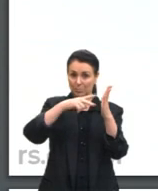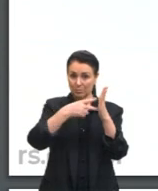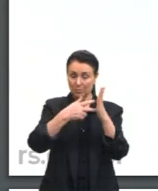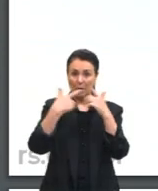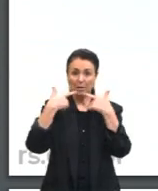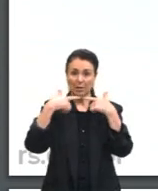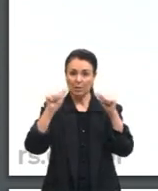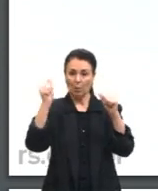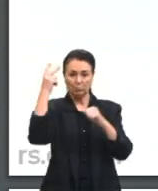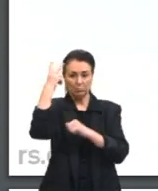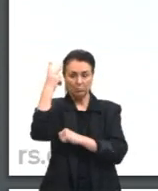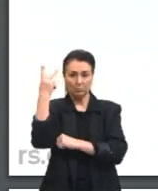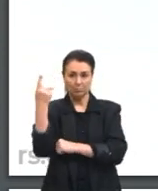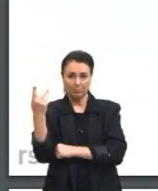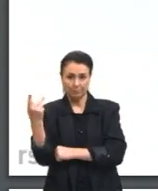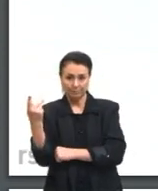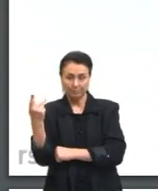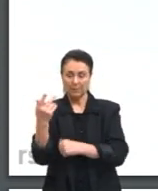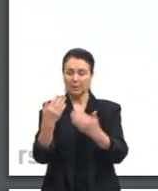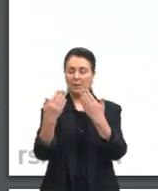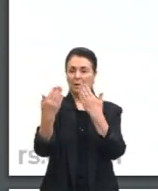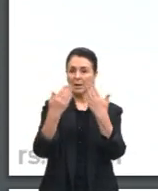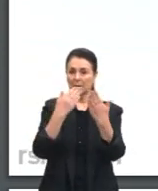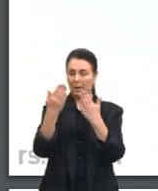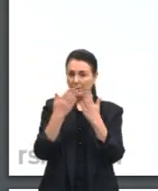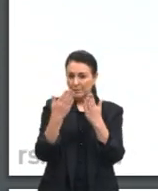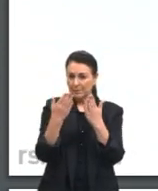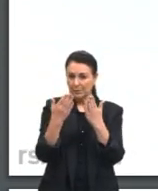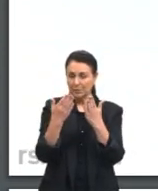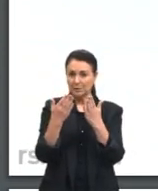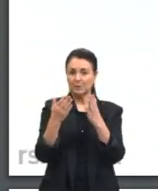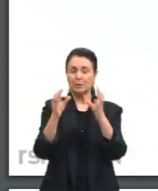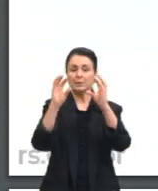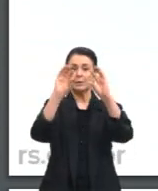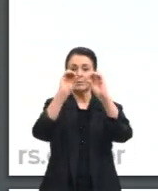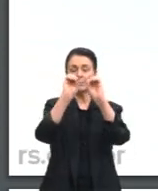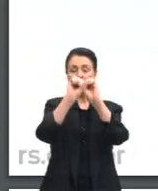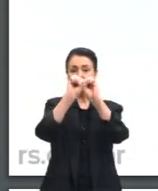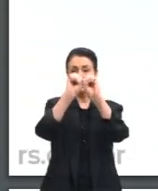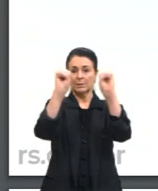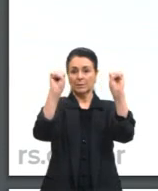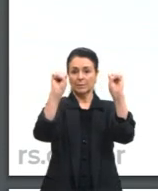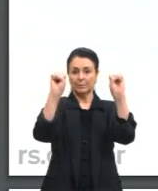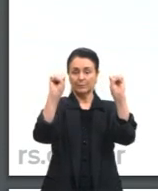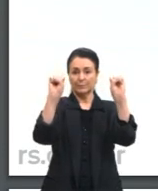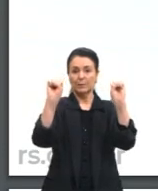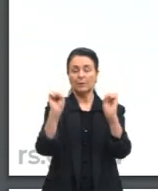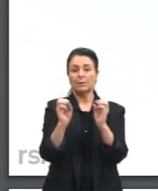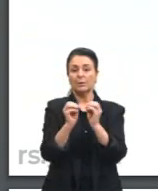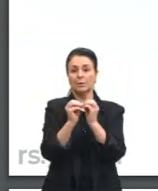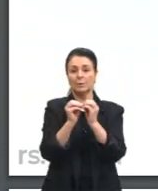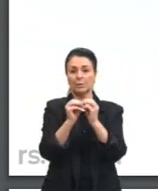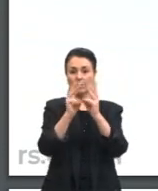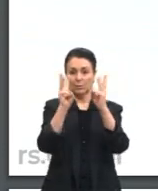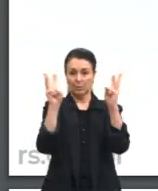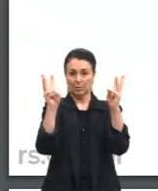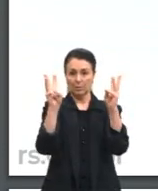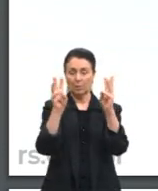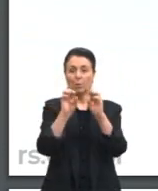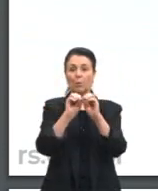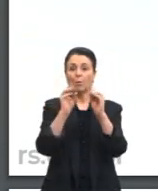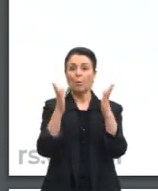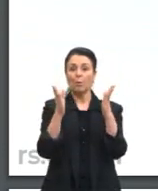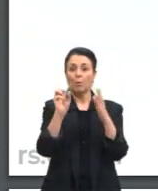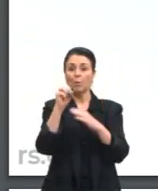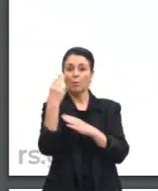naturais, sendo essa análise sincrônica, tendo em conta a evolução da língua, ou diacrônica